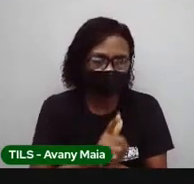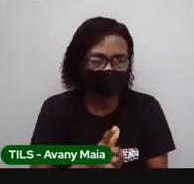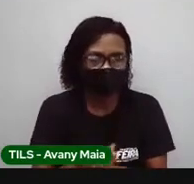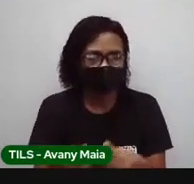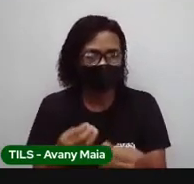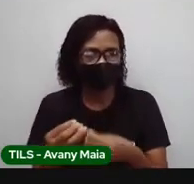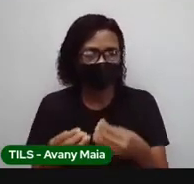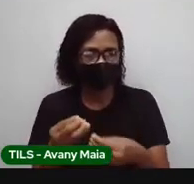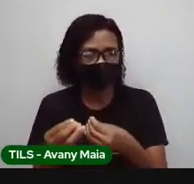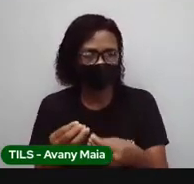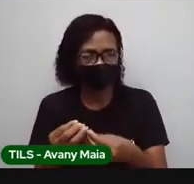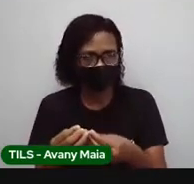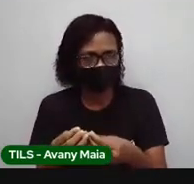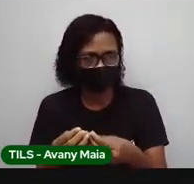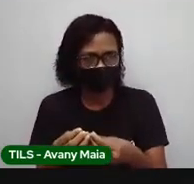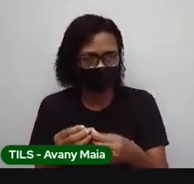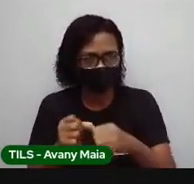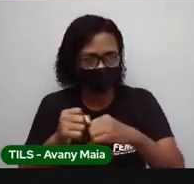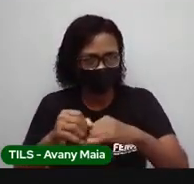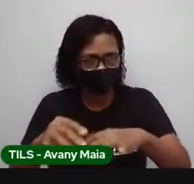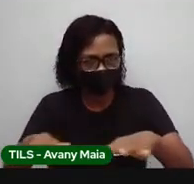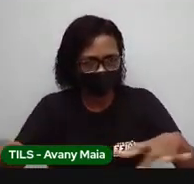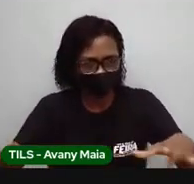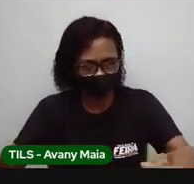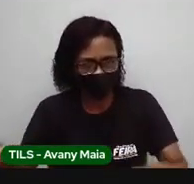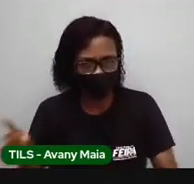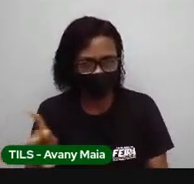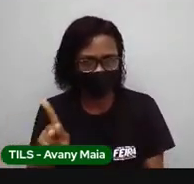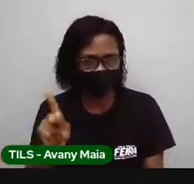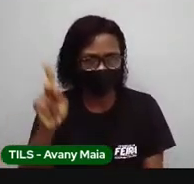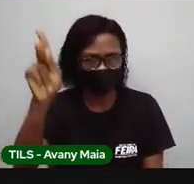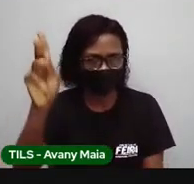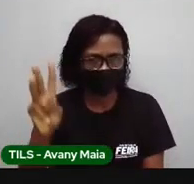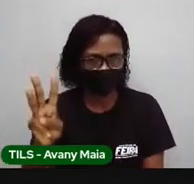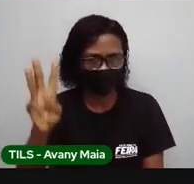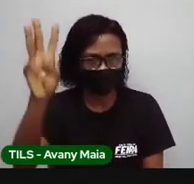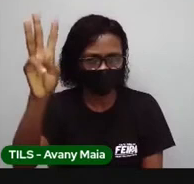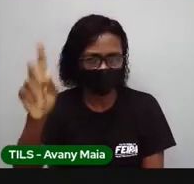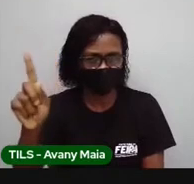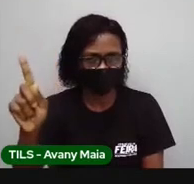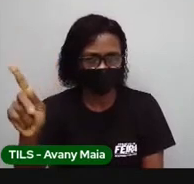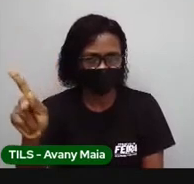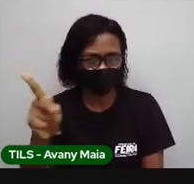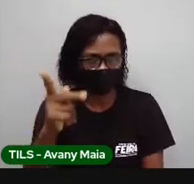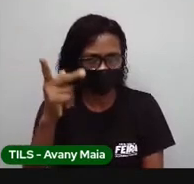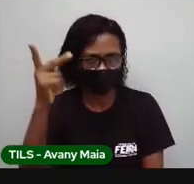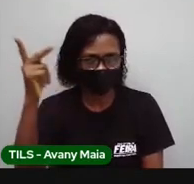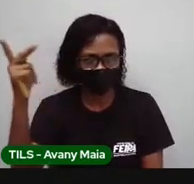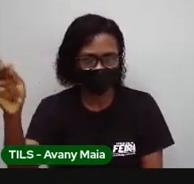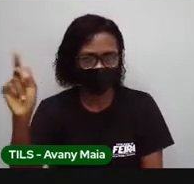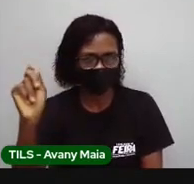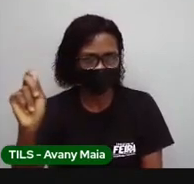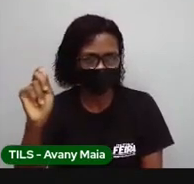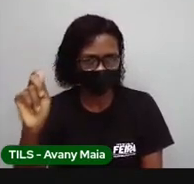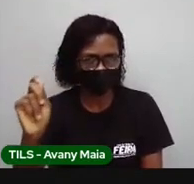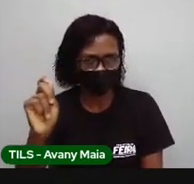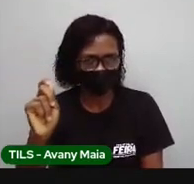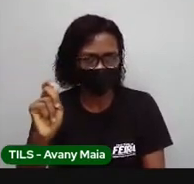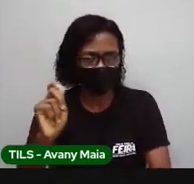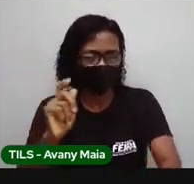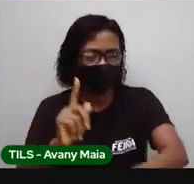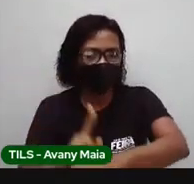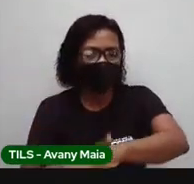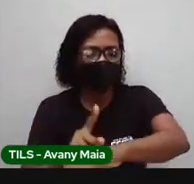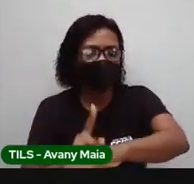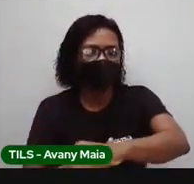Esse KWH significa kilowatt hora, tá bom? E